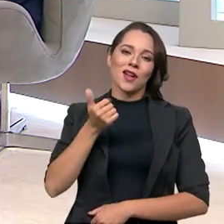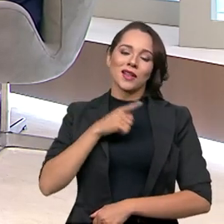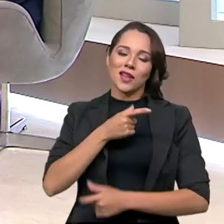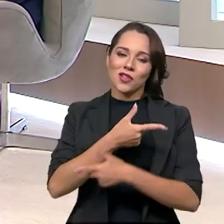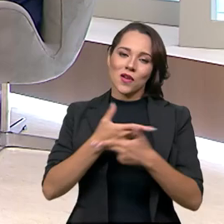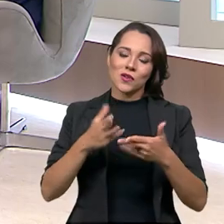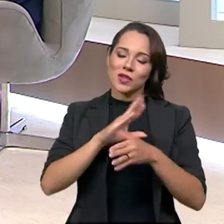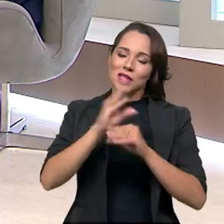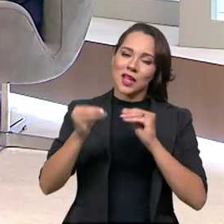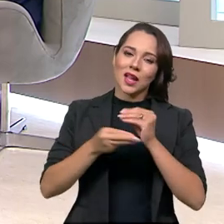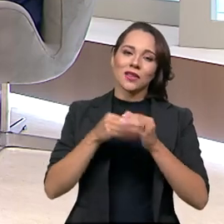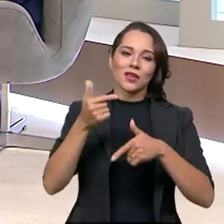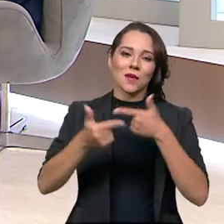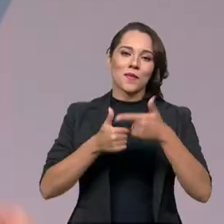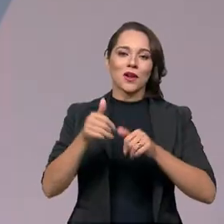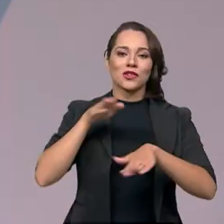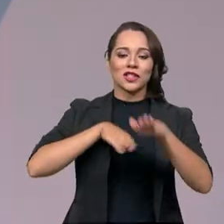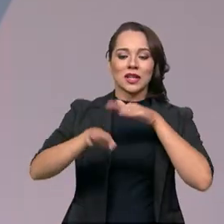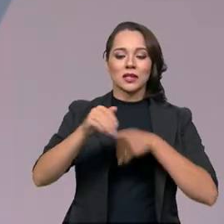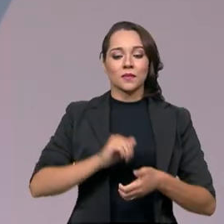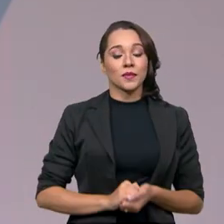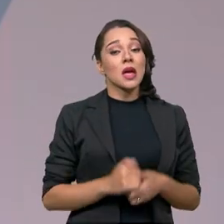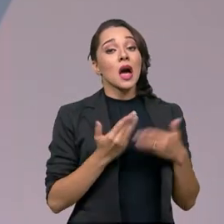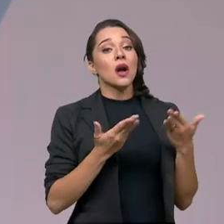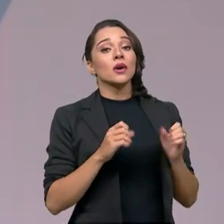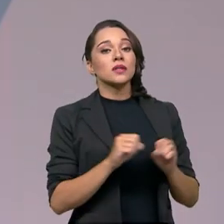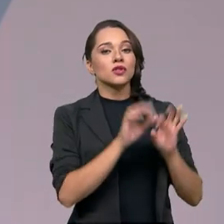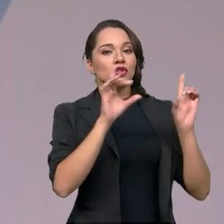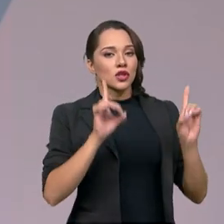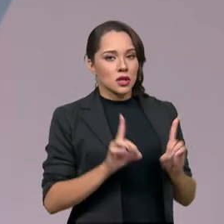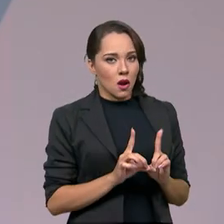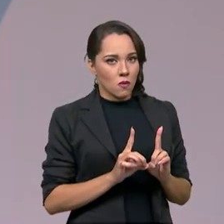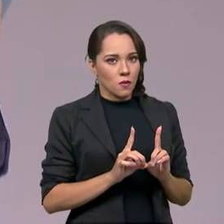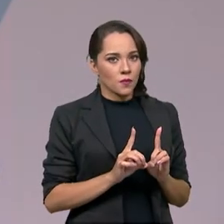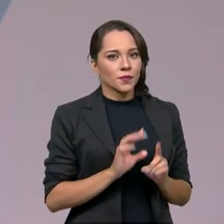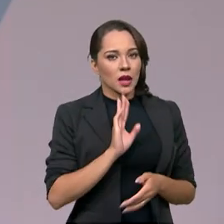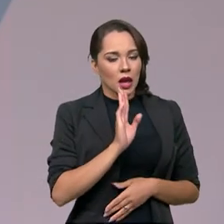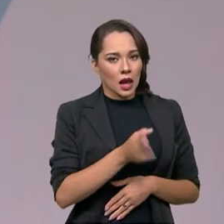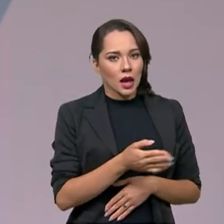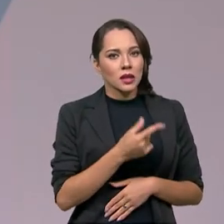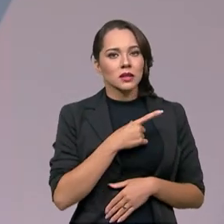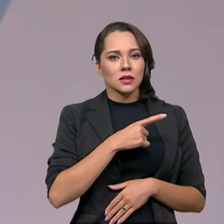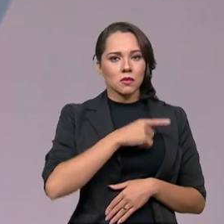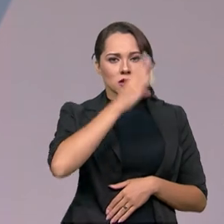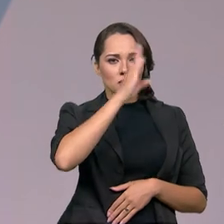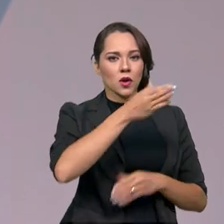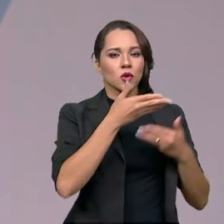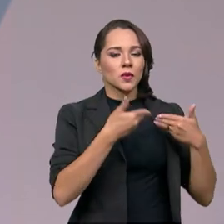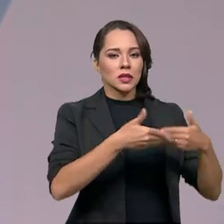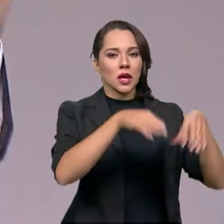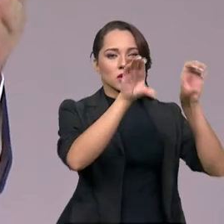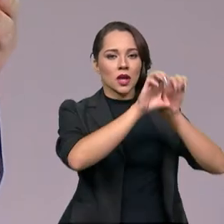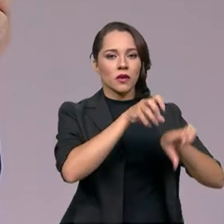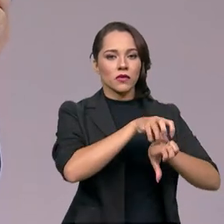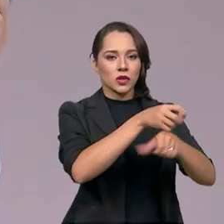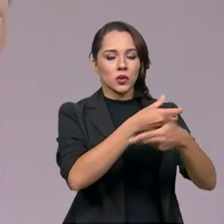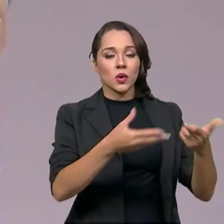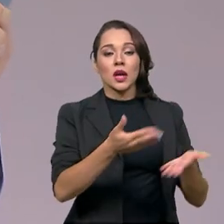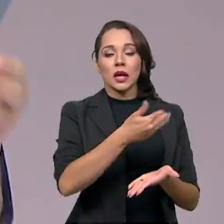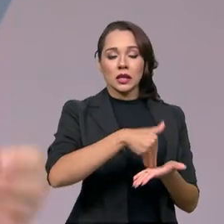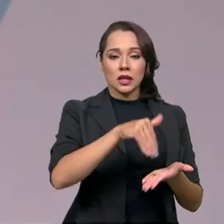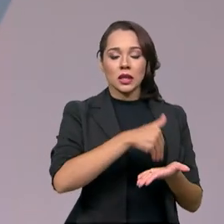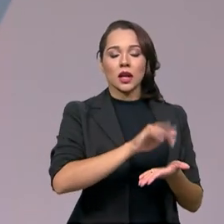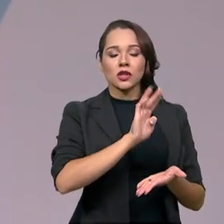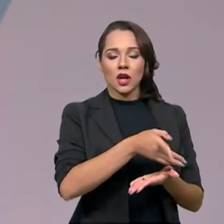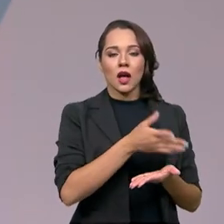agregadas aí ao serviço de trânsito. Agora, essa digitalização, ela é um mote do Ministério da Infraestrutura, ao qual a secretaria